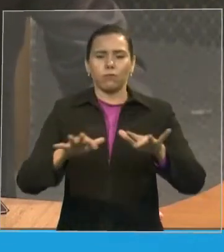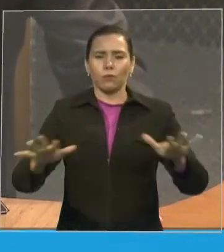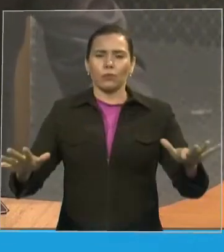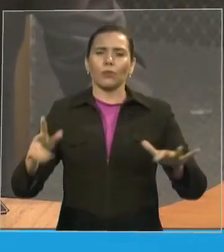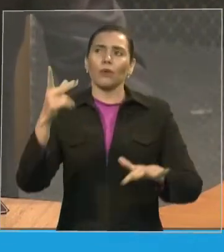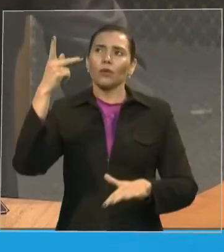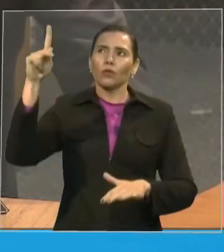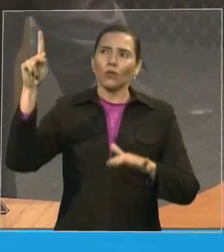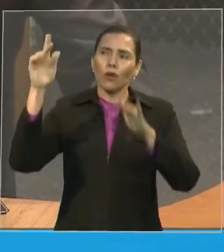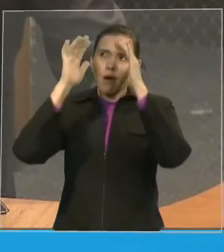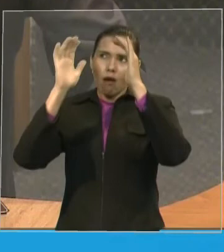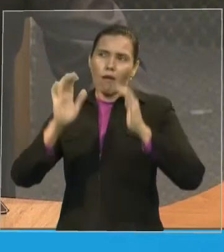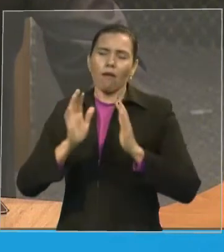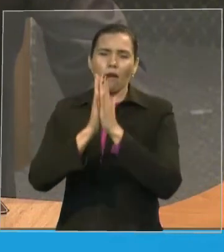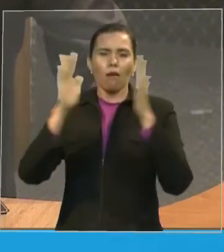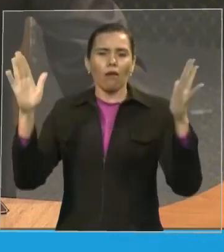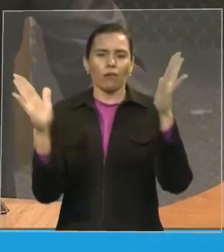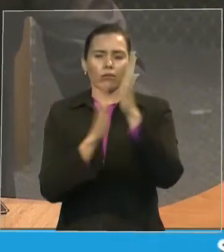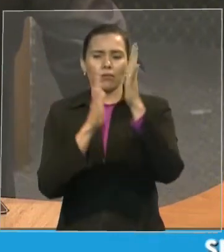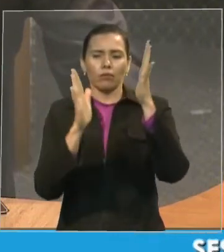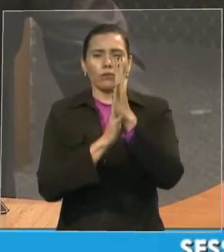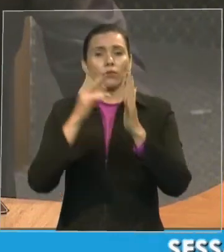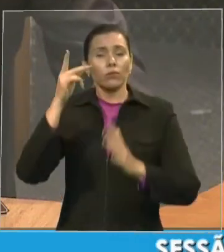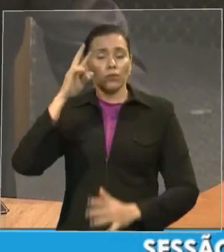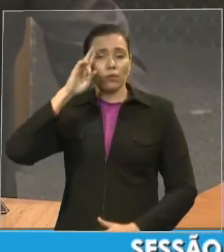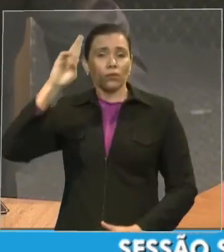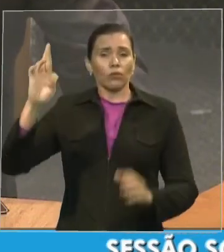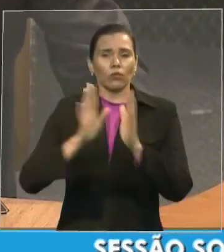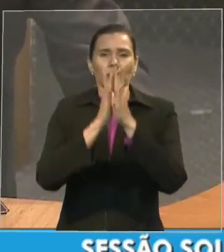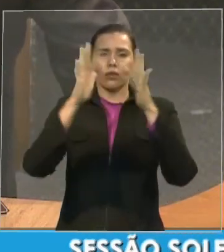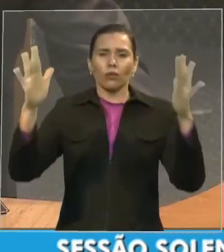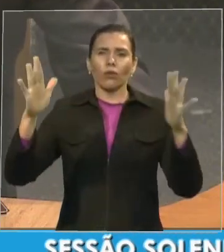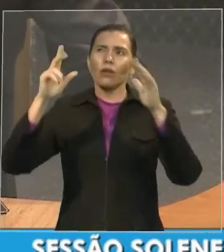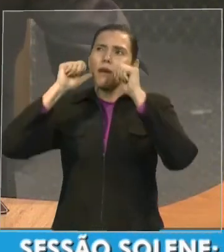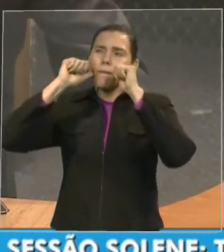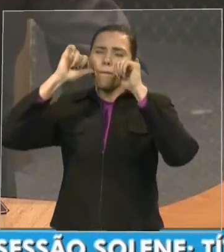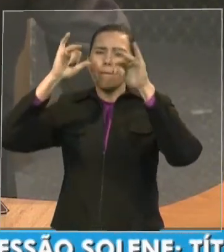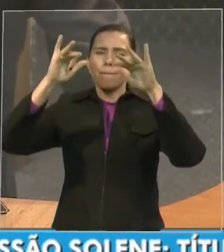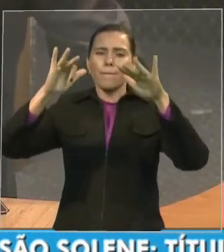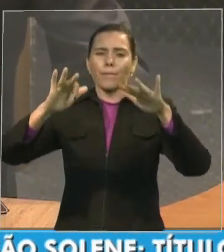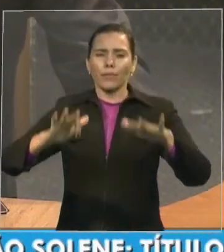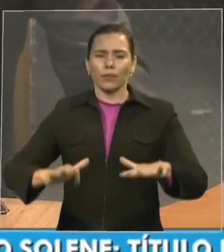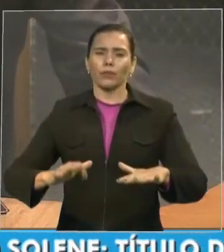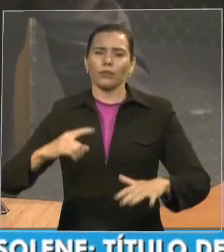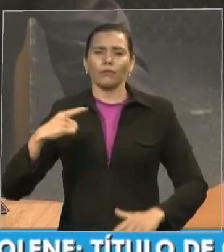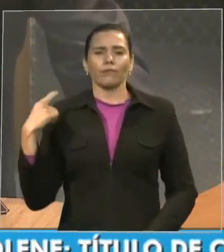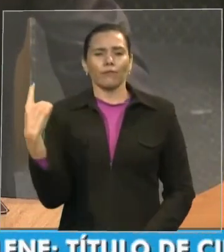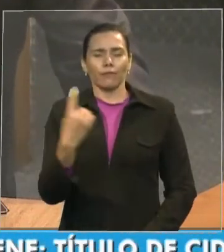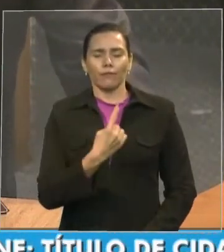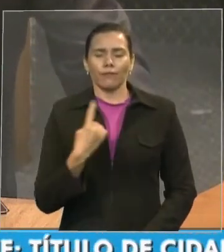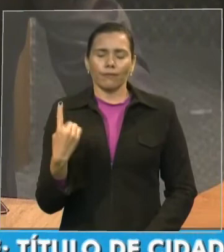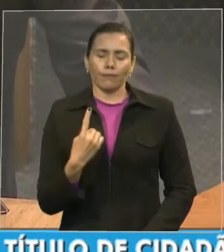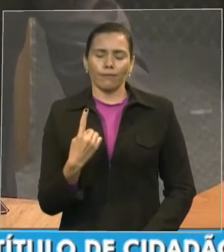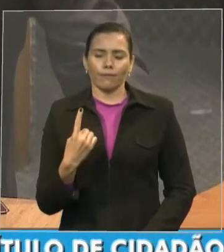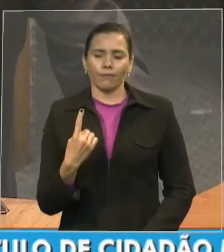Senhor da glória nos abençoa grandemente ó Senhor